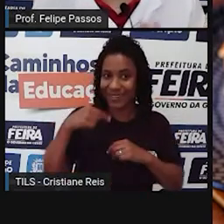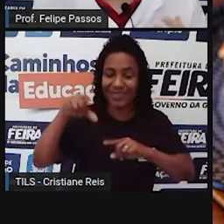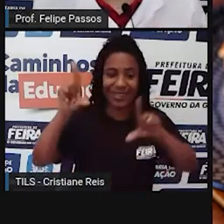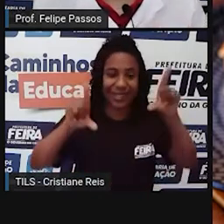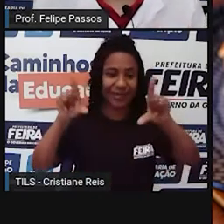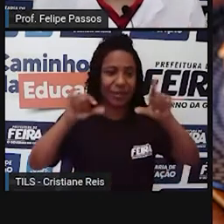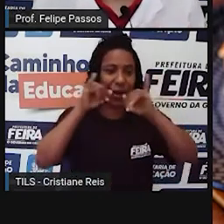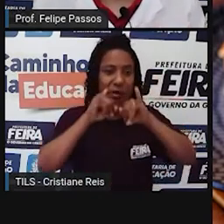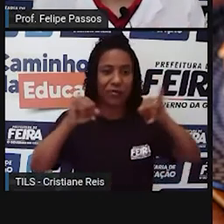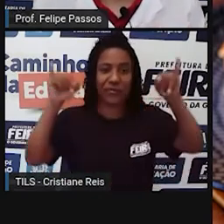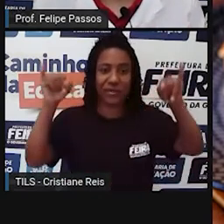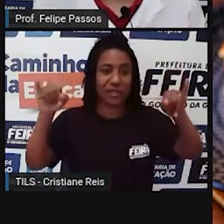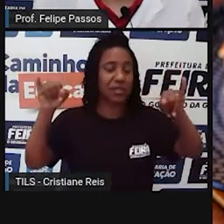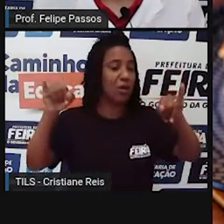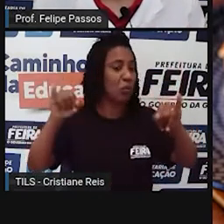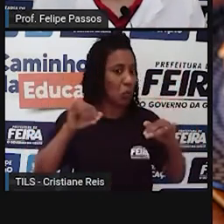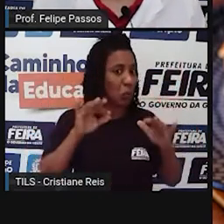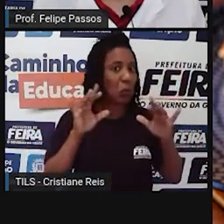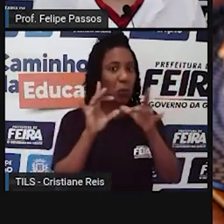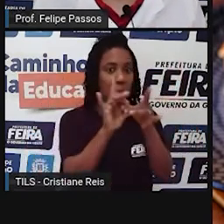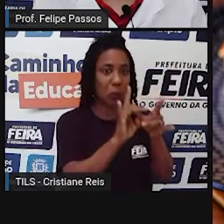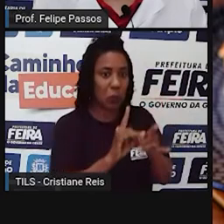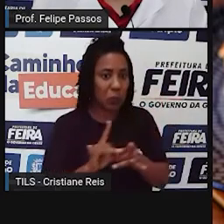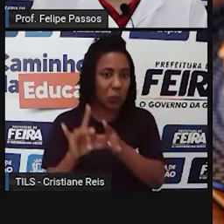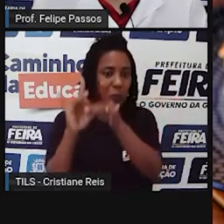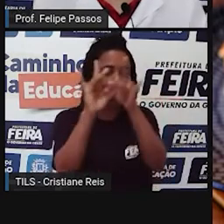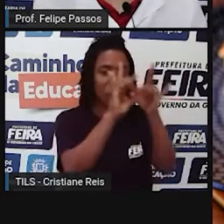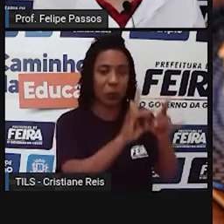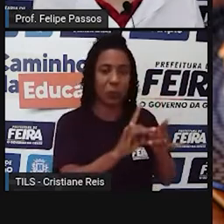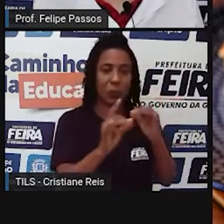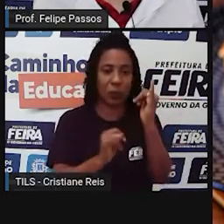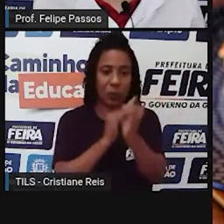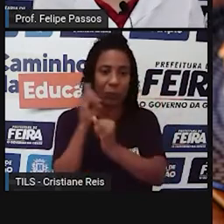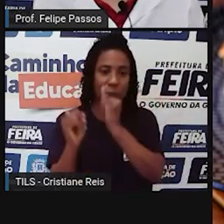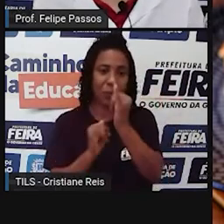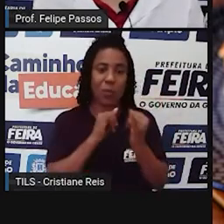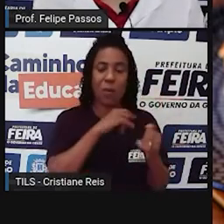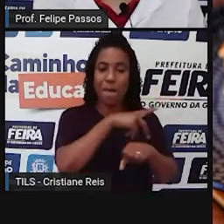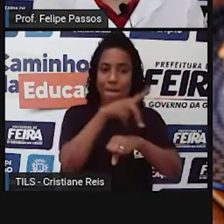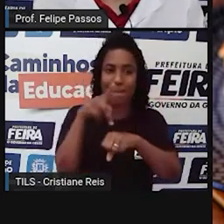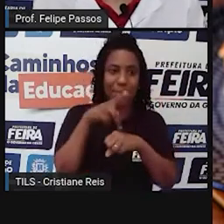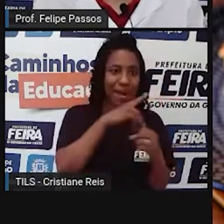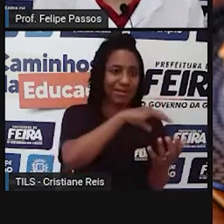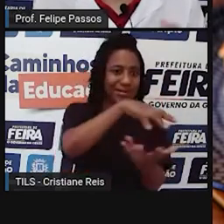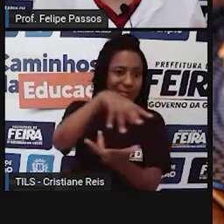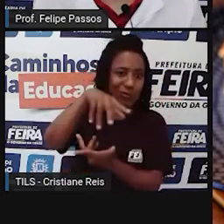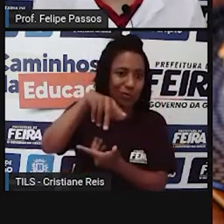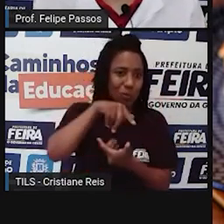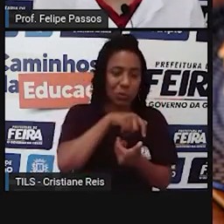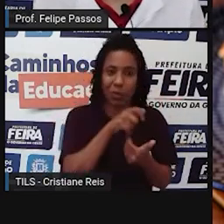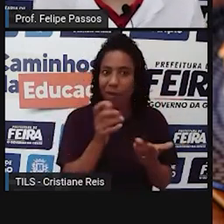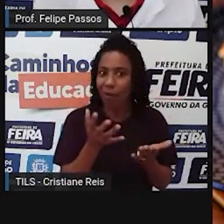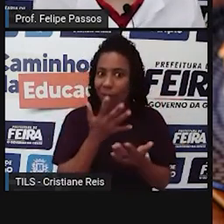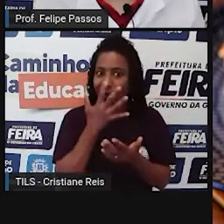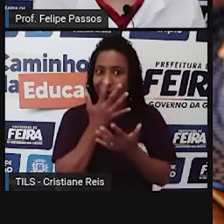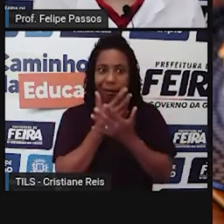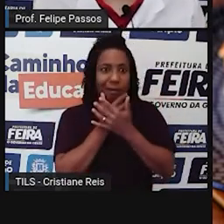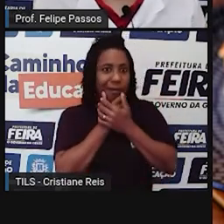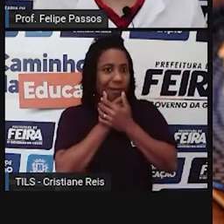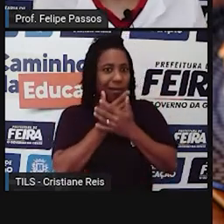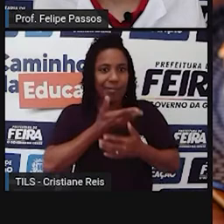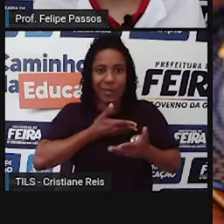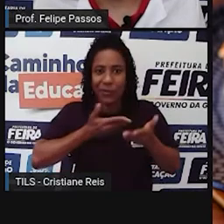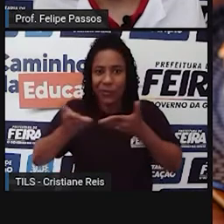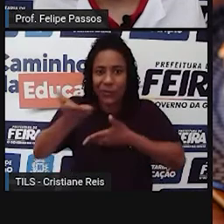as pessoas do mundo todo podem se comunicar, você pode ter amigos no mundo todo. Aí todo mundo ficava assim, nossa, que incrível.